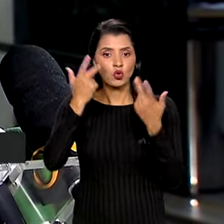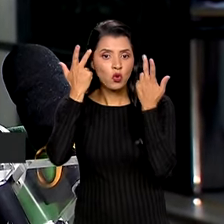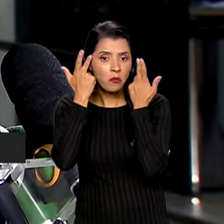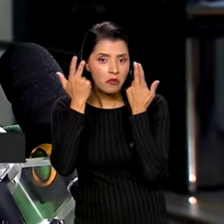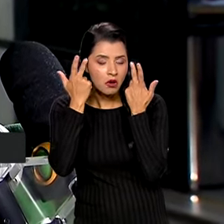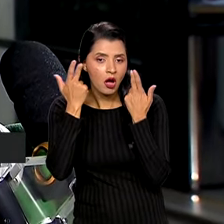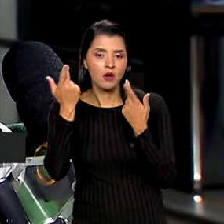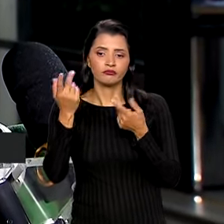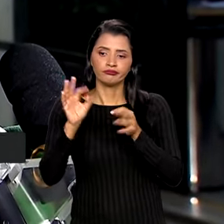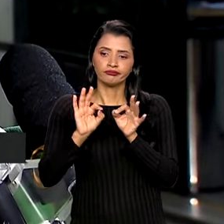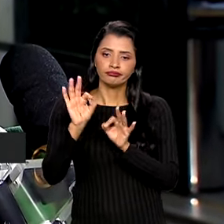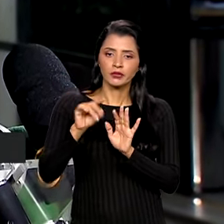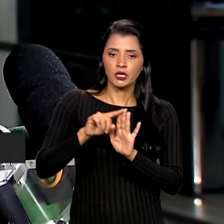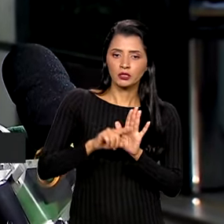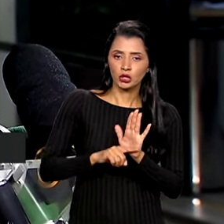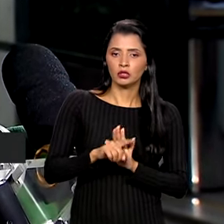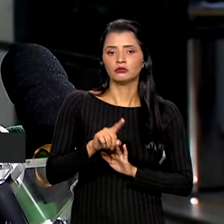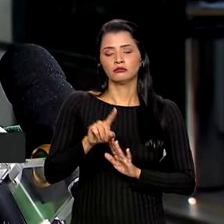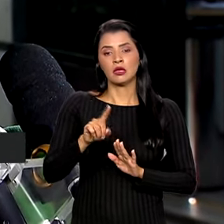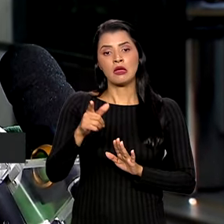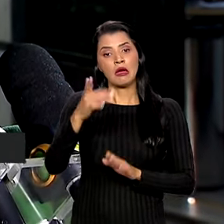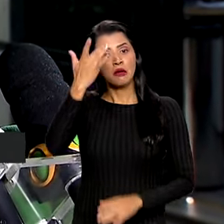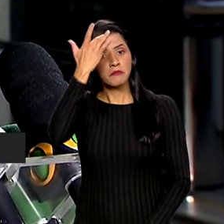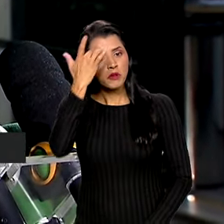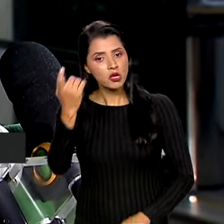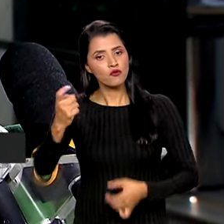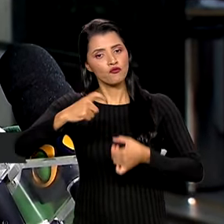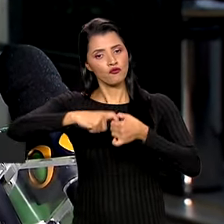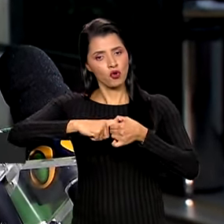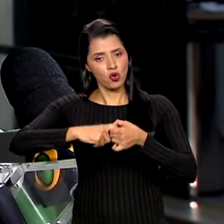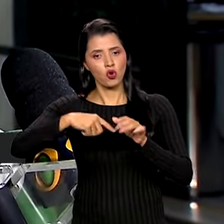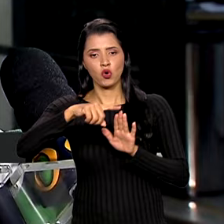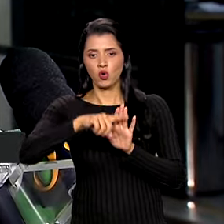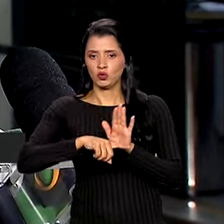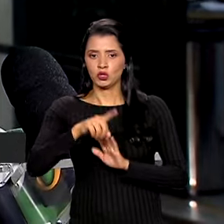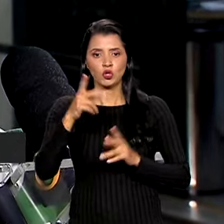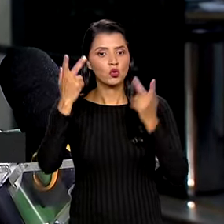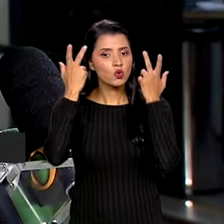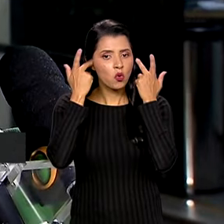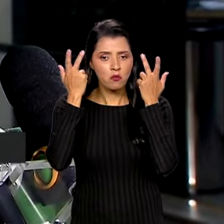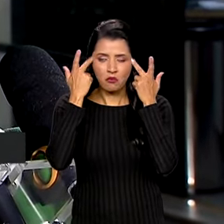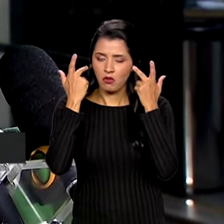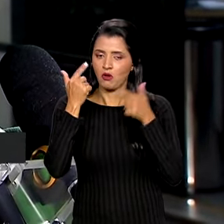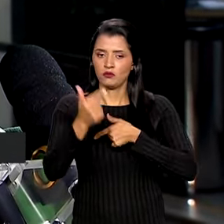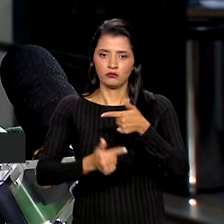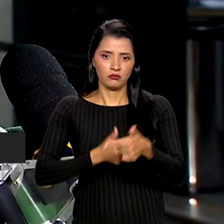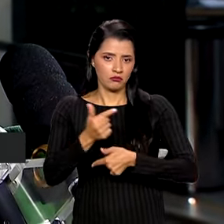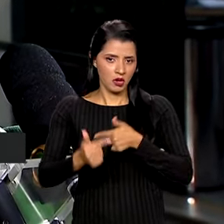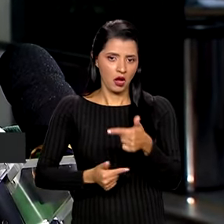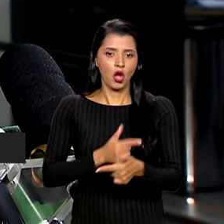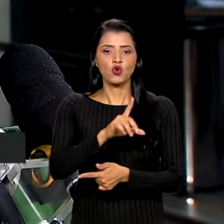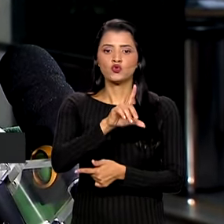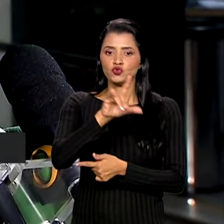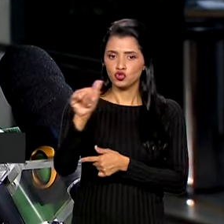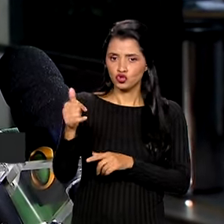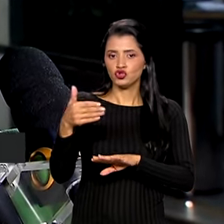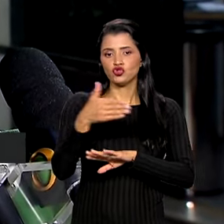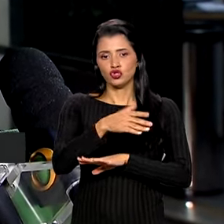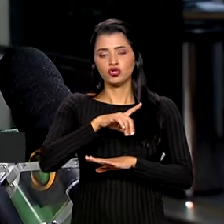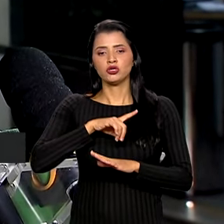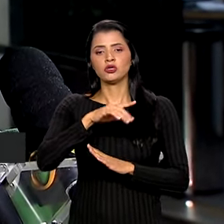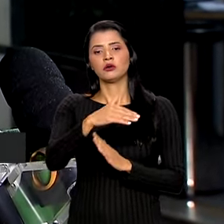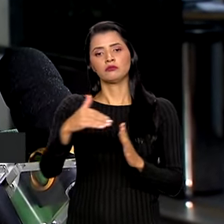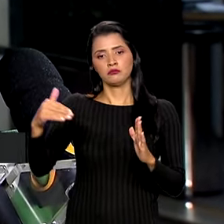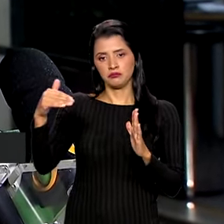realizando agendas, e amanhã retoma a agenda normal durante o dia no Palácio do